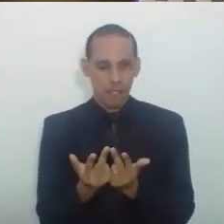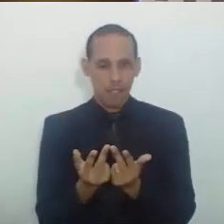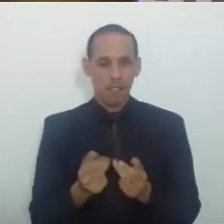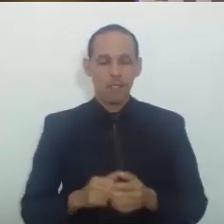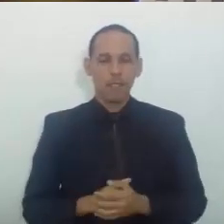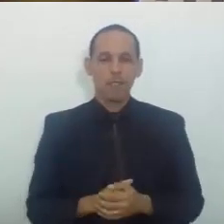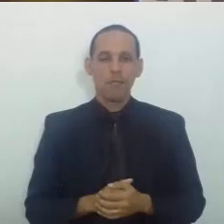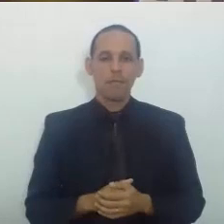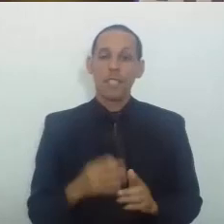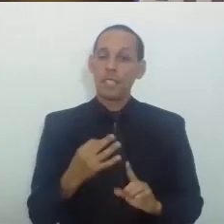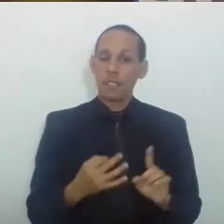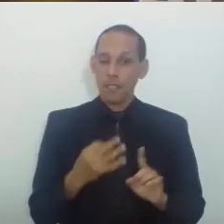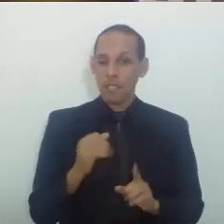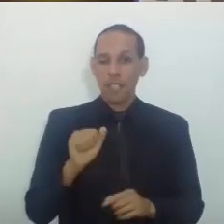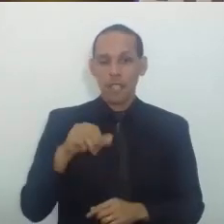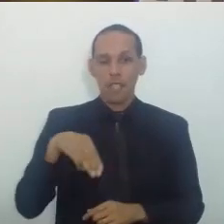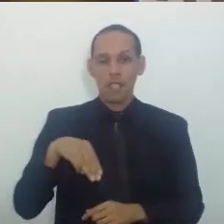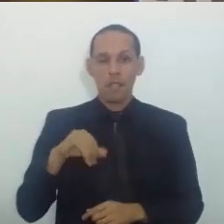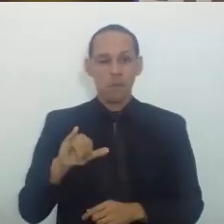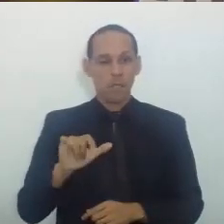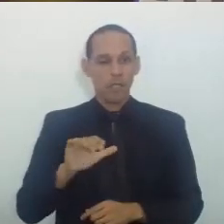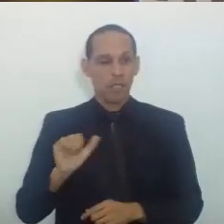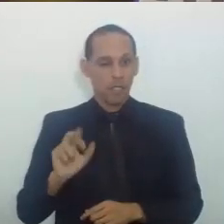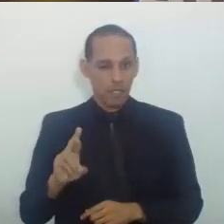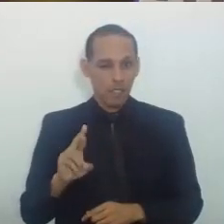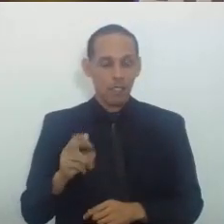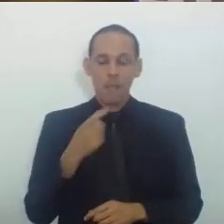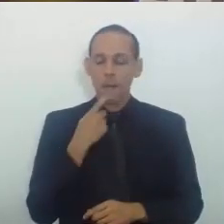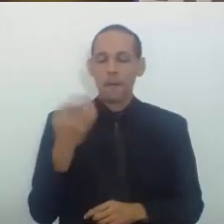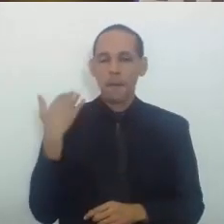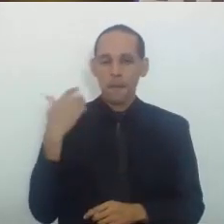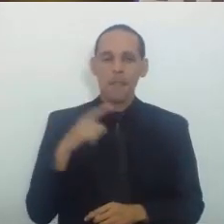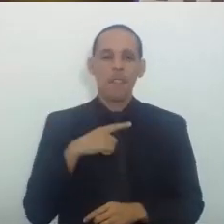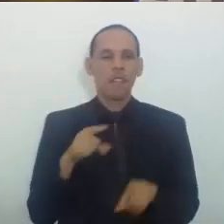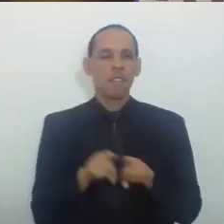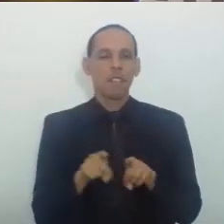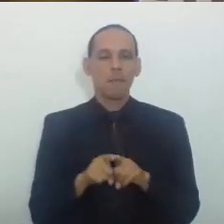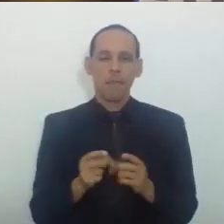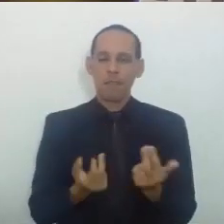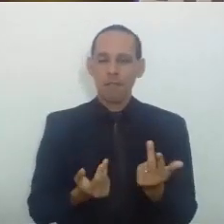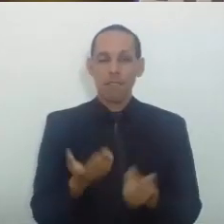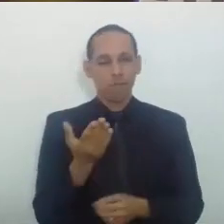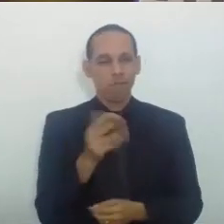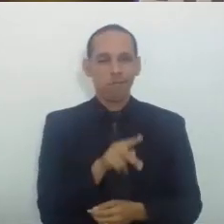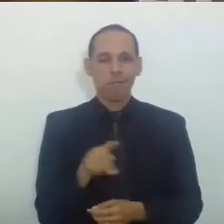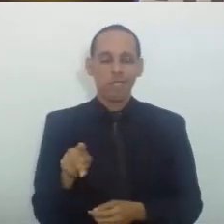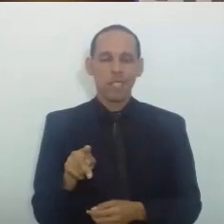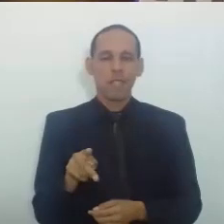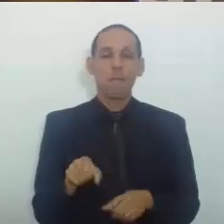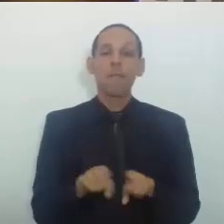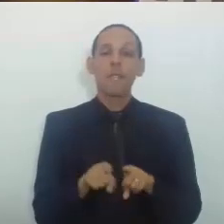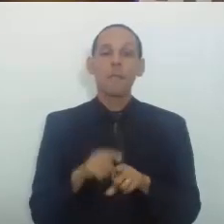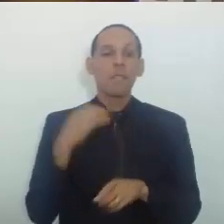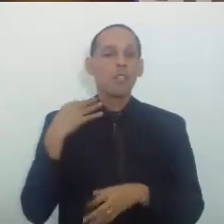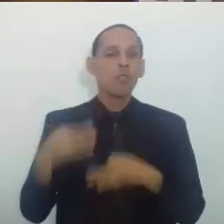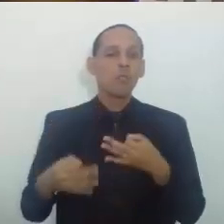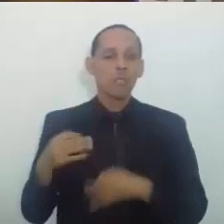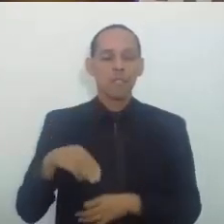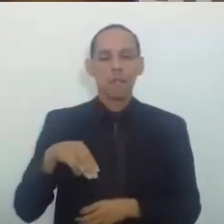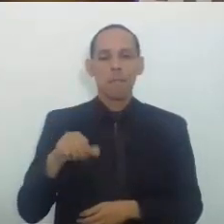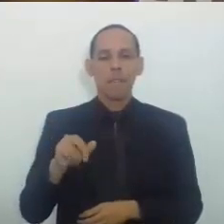Desembarador Milca Maia Também tem um precedente Nesse sentido Nosso presidente Juíza convocada Maria Neise